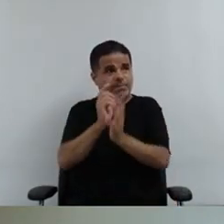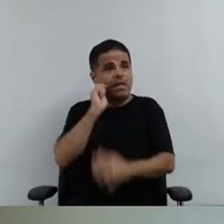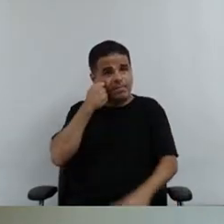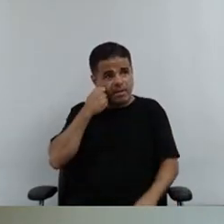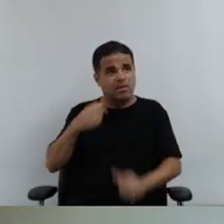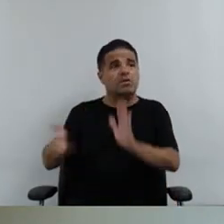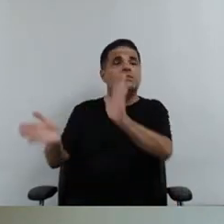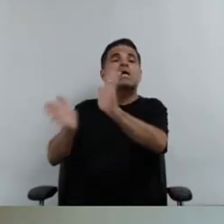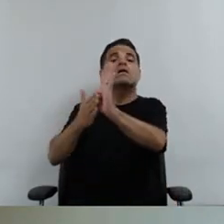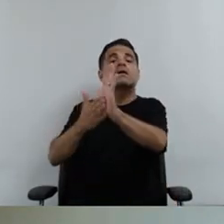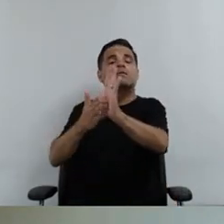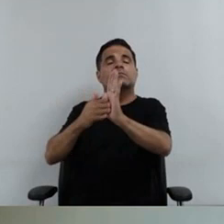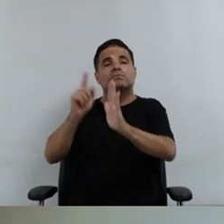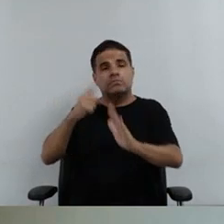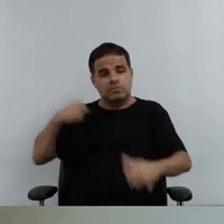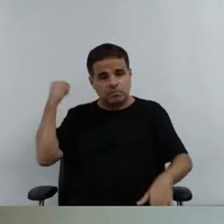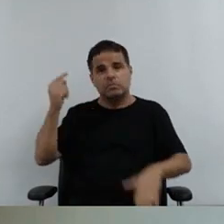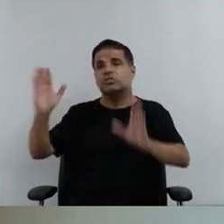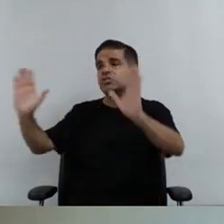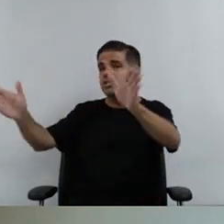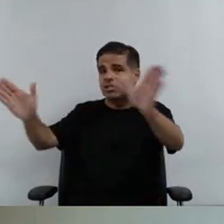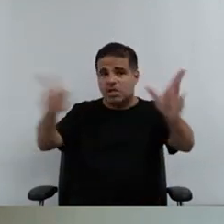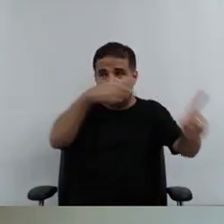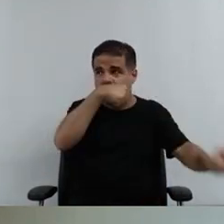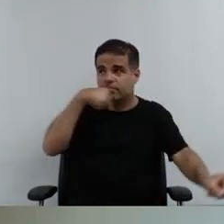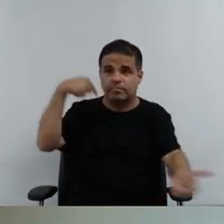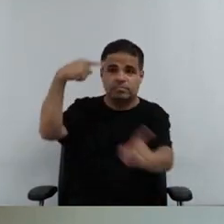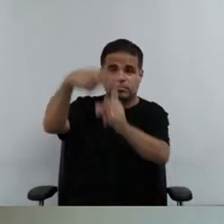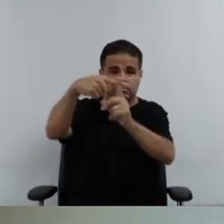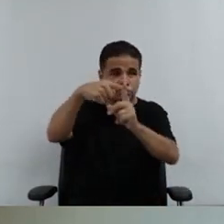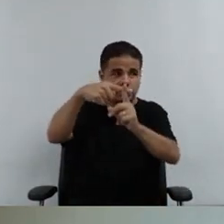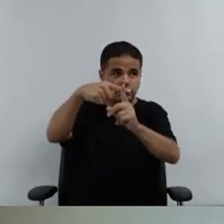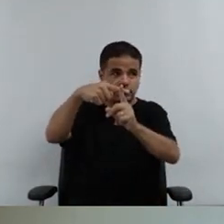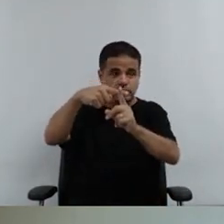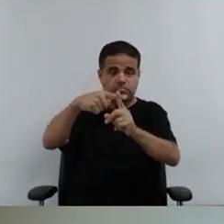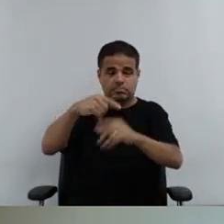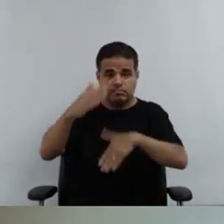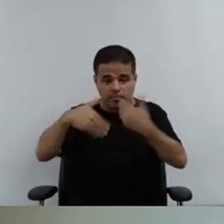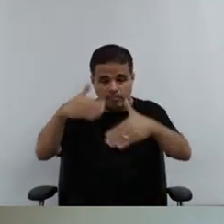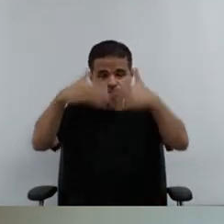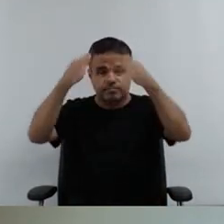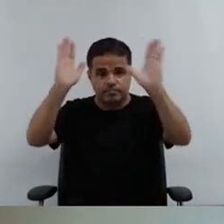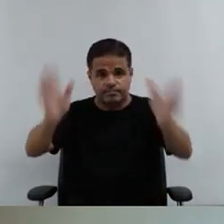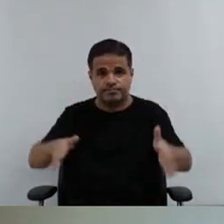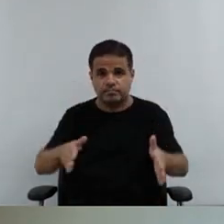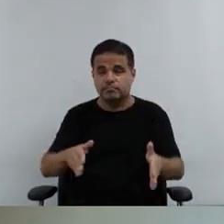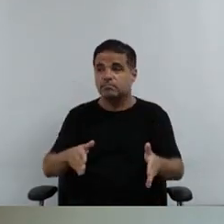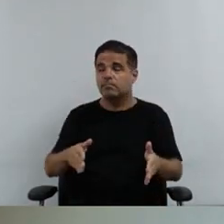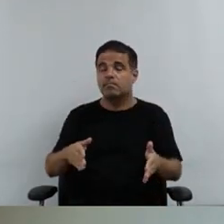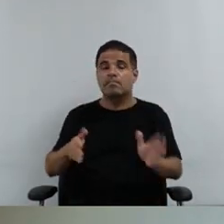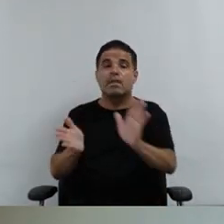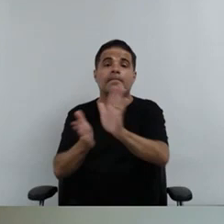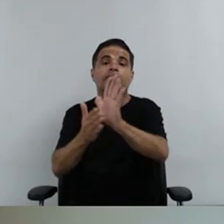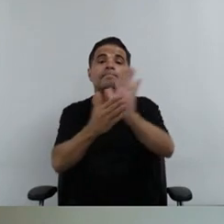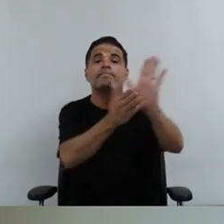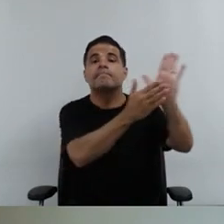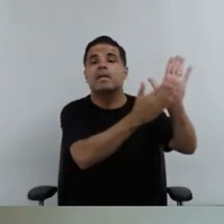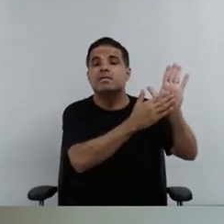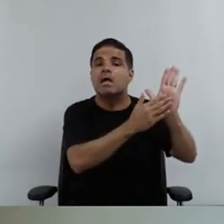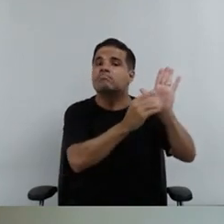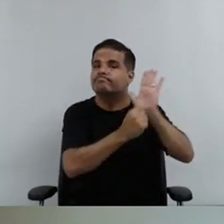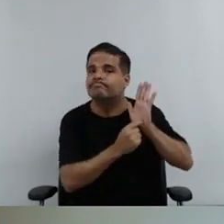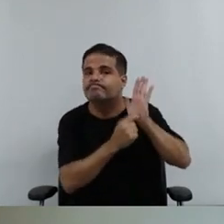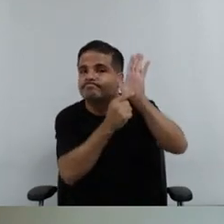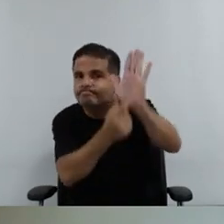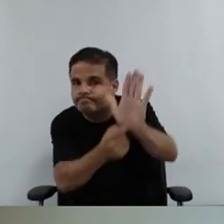estabelecer aí parâmetros que já estão positivados no Código de Processo Penal, mas que deve estabelecer parâmetros aí para abordagem